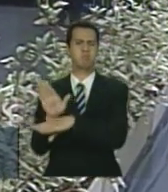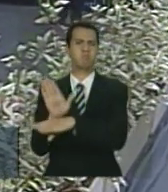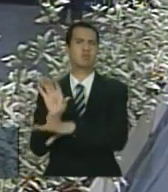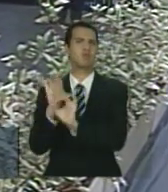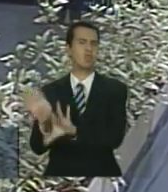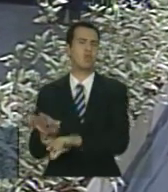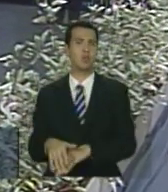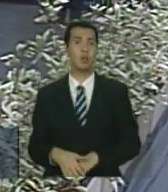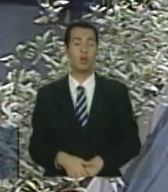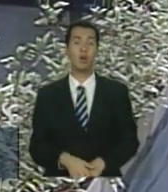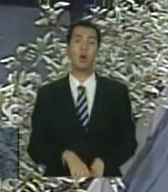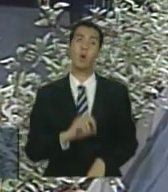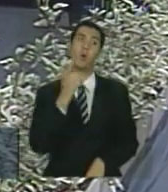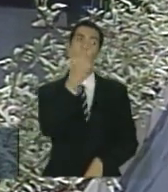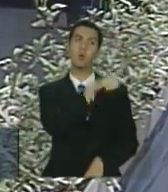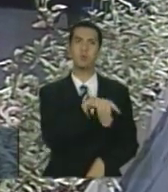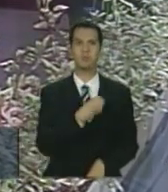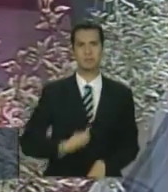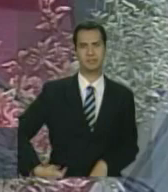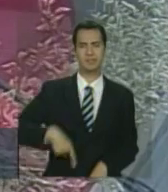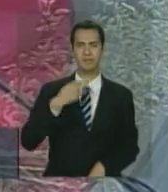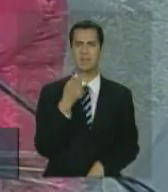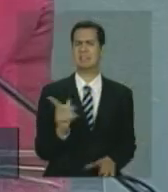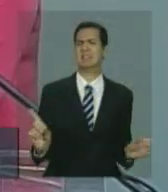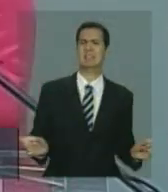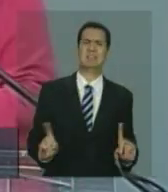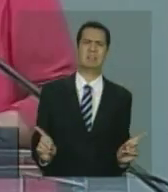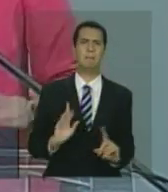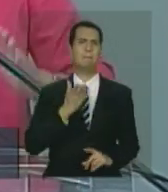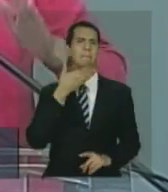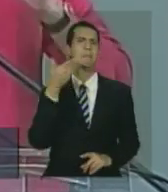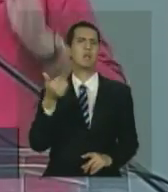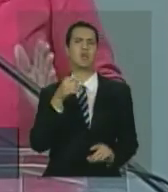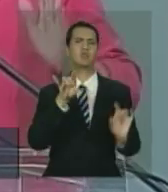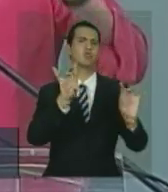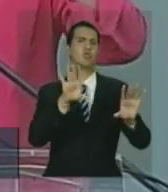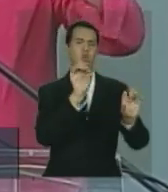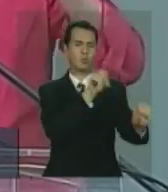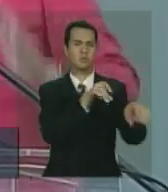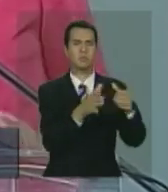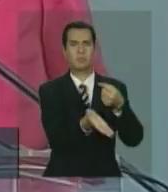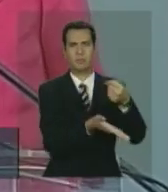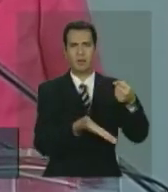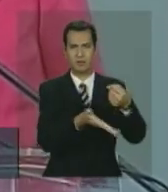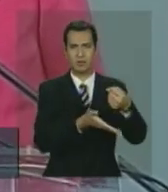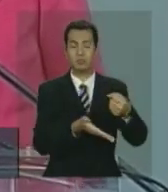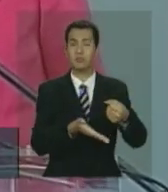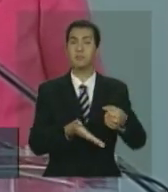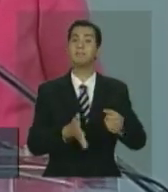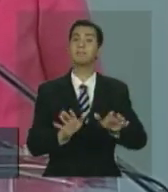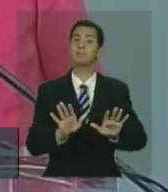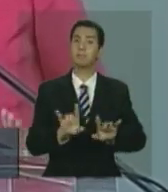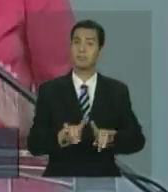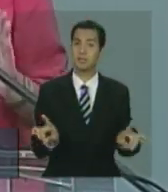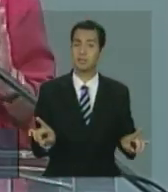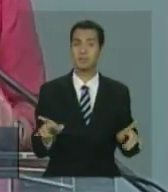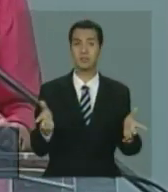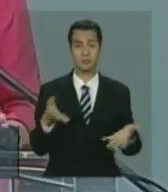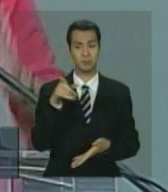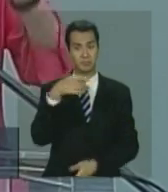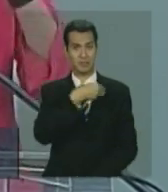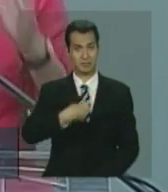vamos apostar só na educação básica. O que eu acho mais importante que o Fernando Haddad fez